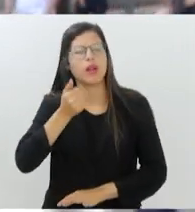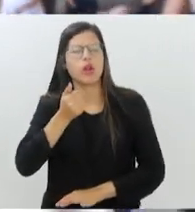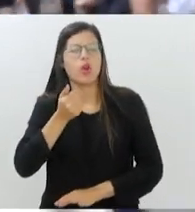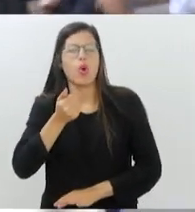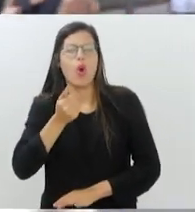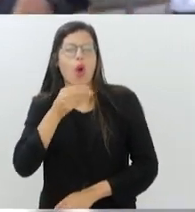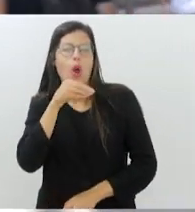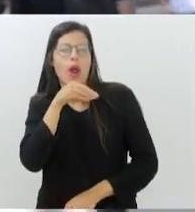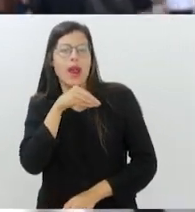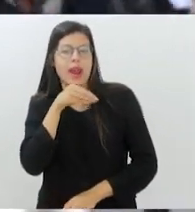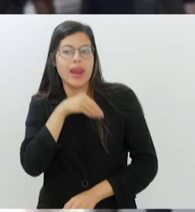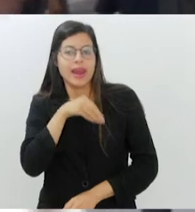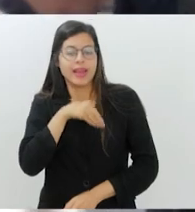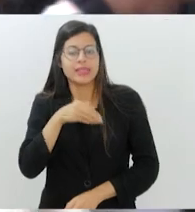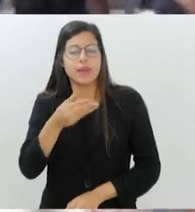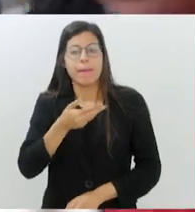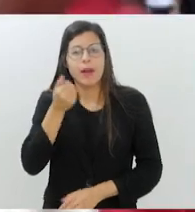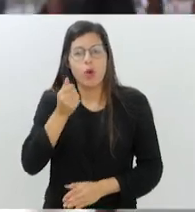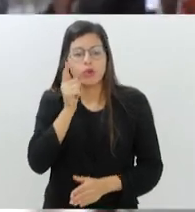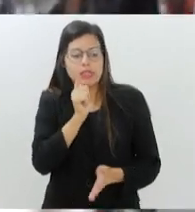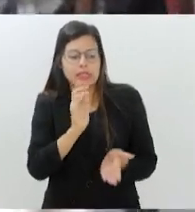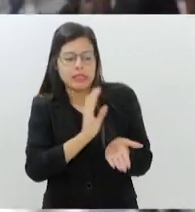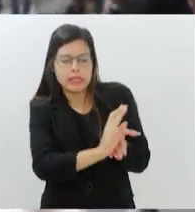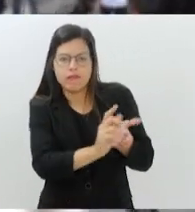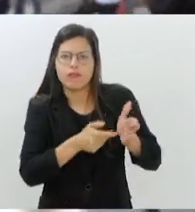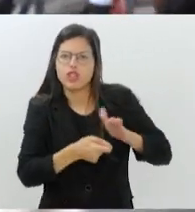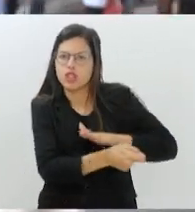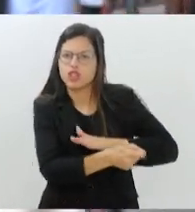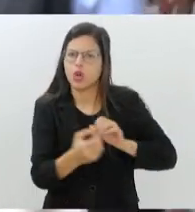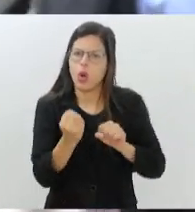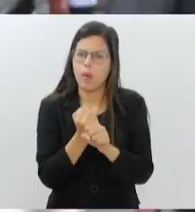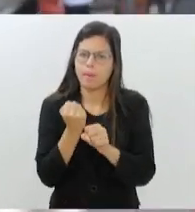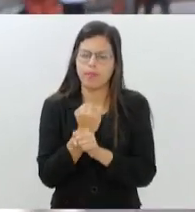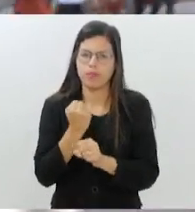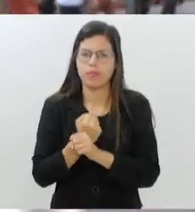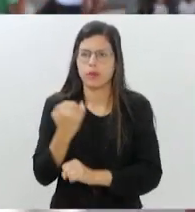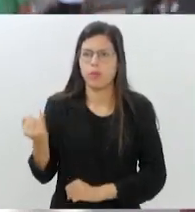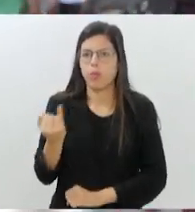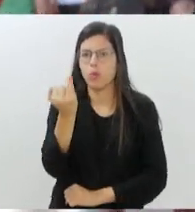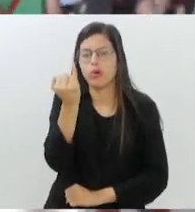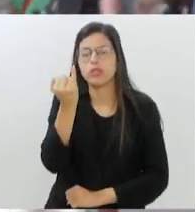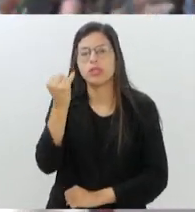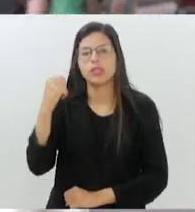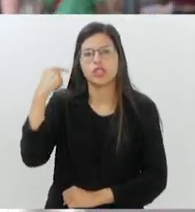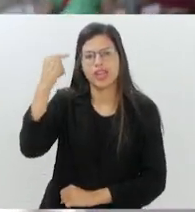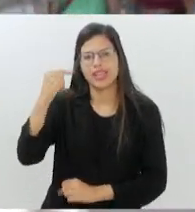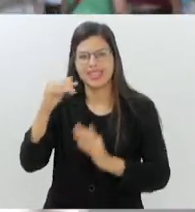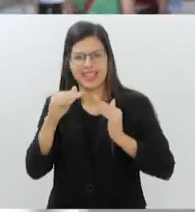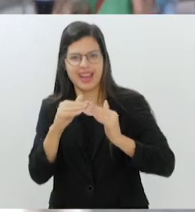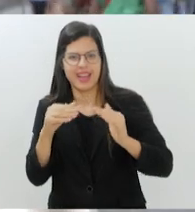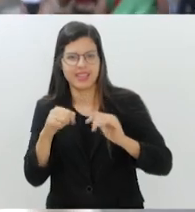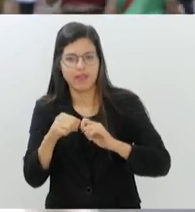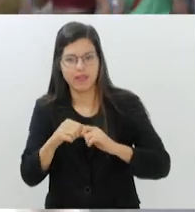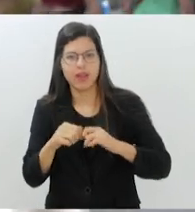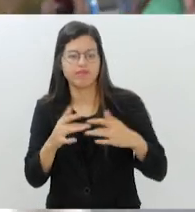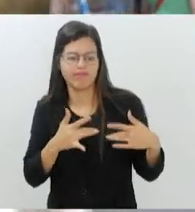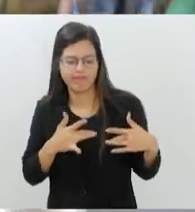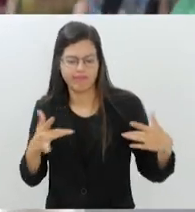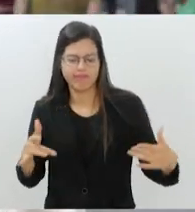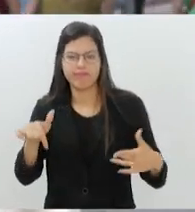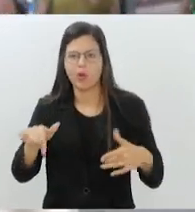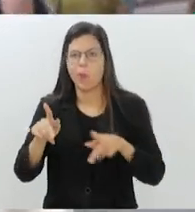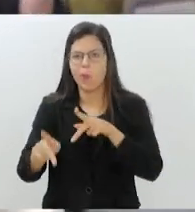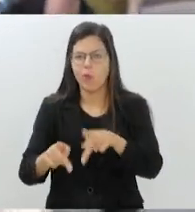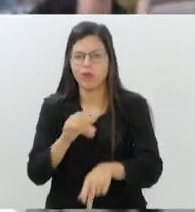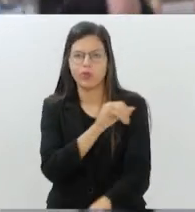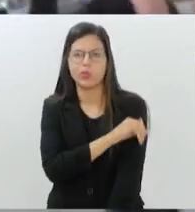potencial para poder investir mais e mais nessas obras tão importantes que a Santa Casa presta à população mais pobre do Rio de Janeiro há 442